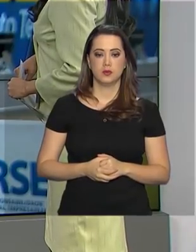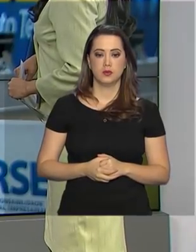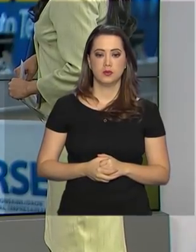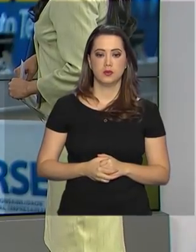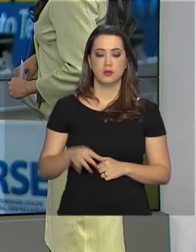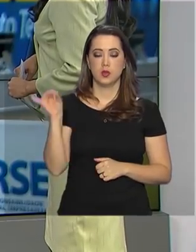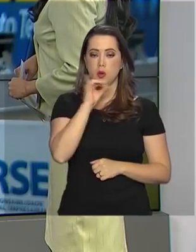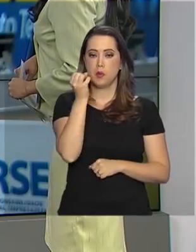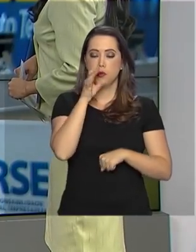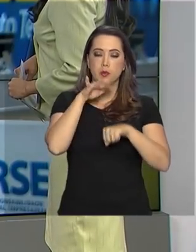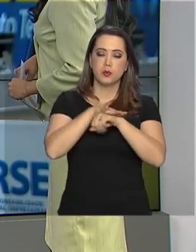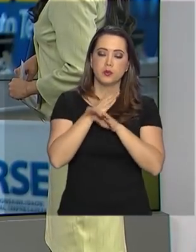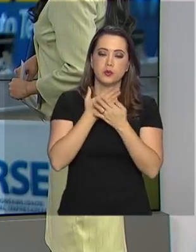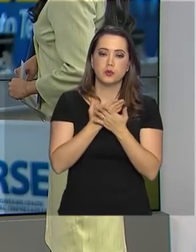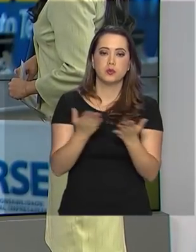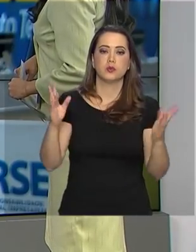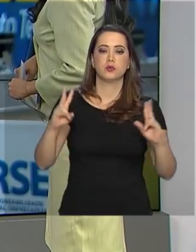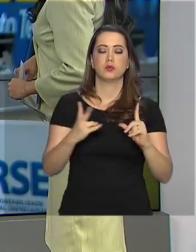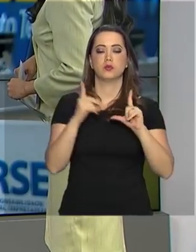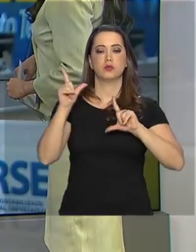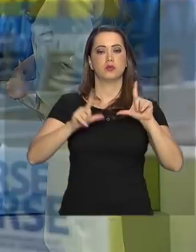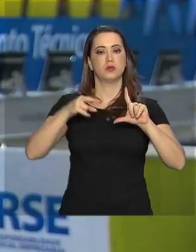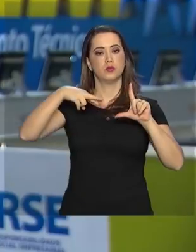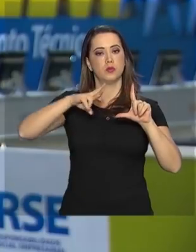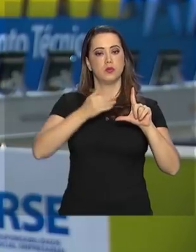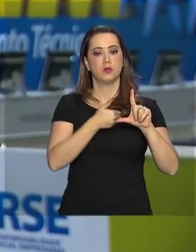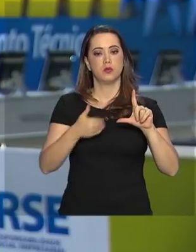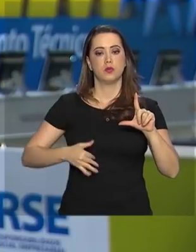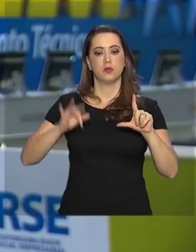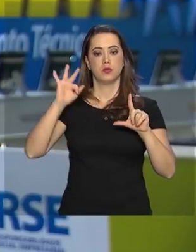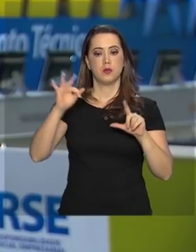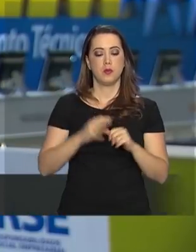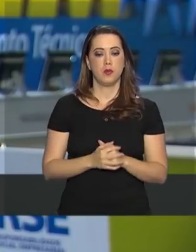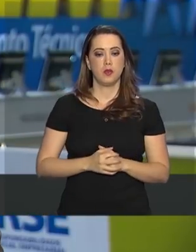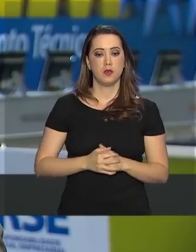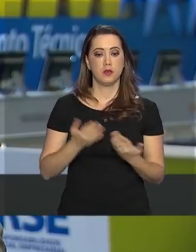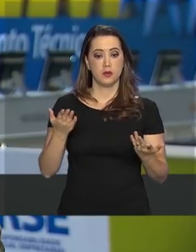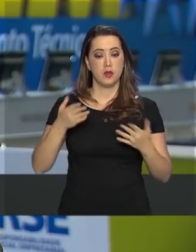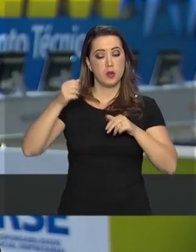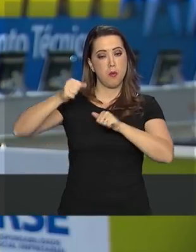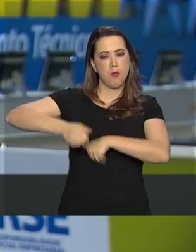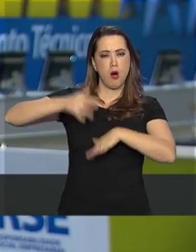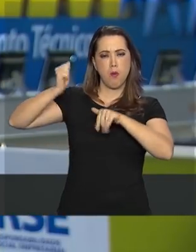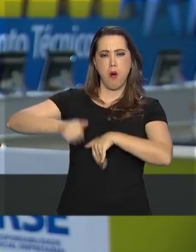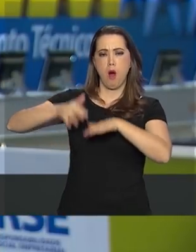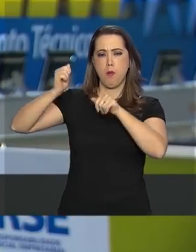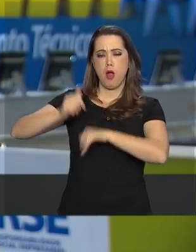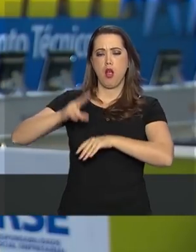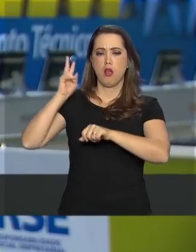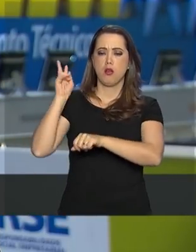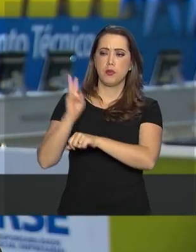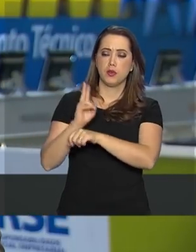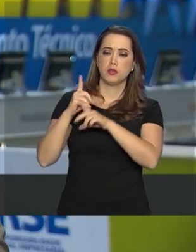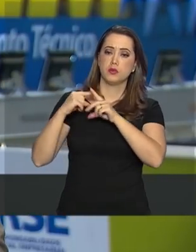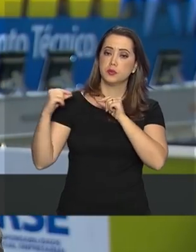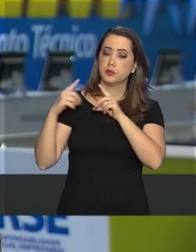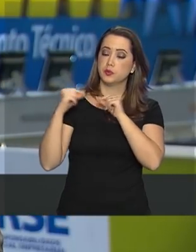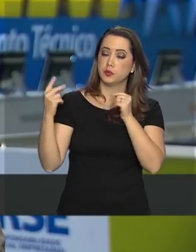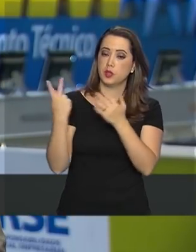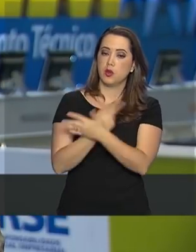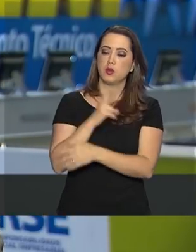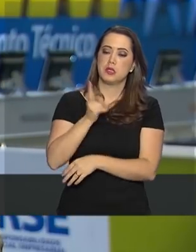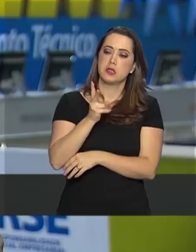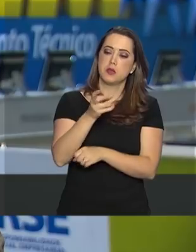Boa noite, Alessandra. Boa noite a todos que acompanham a NBR, a TV do Governo Federal. Esta marcha à Brasília em defesa dos municípios acontece